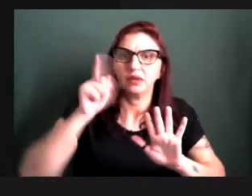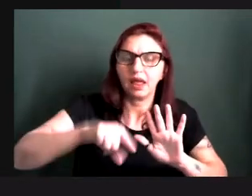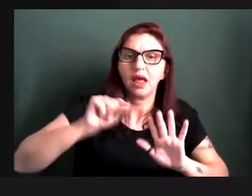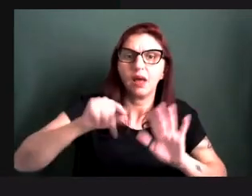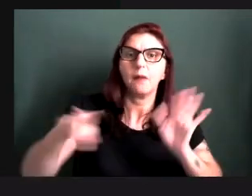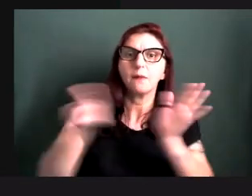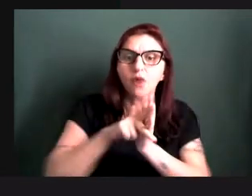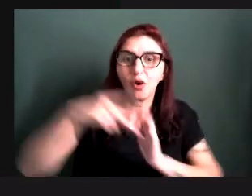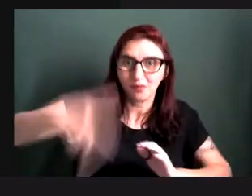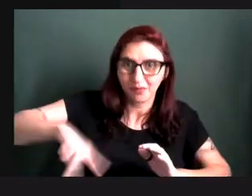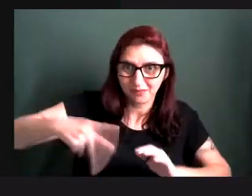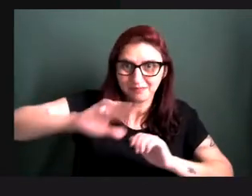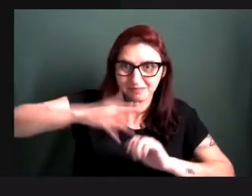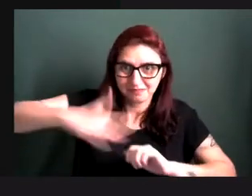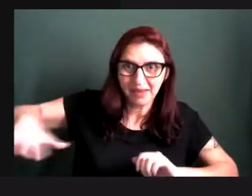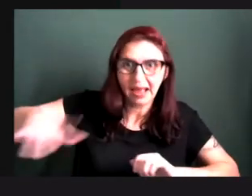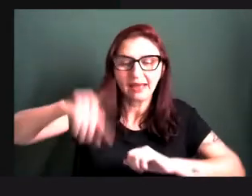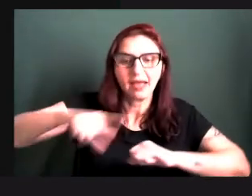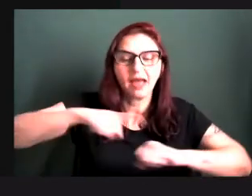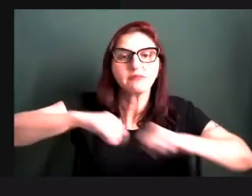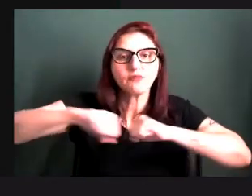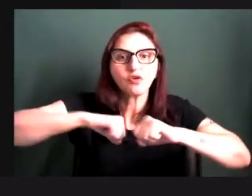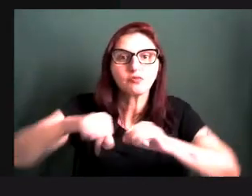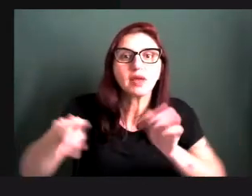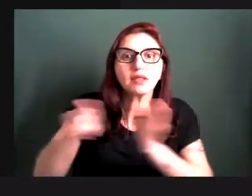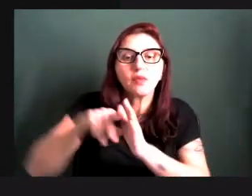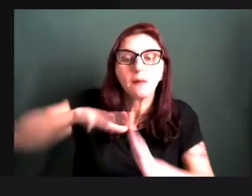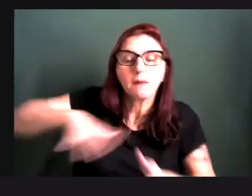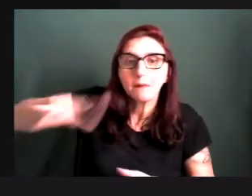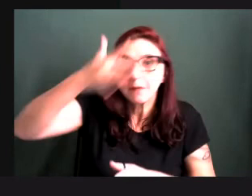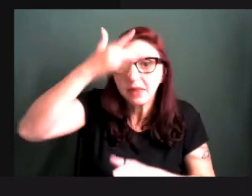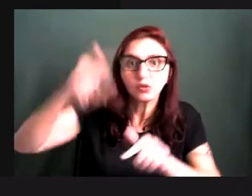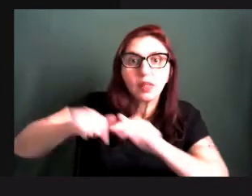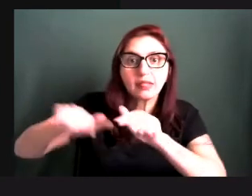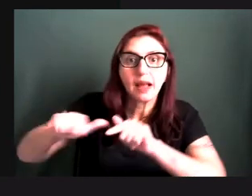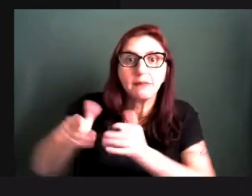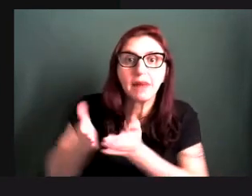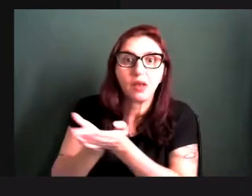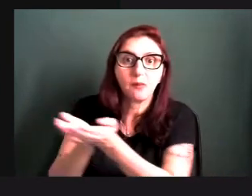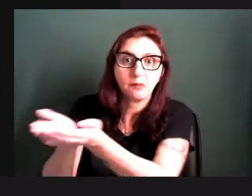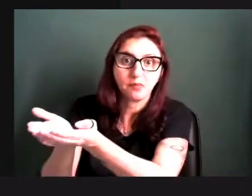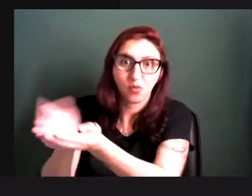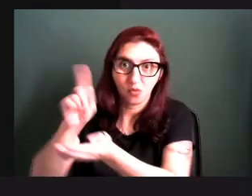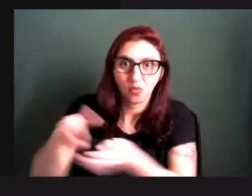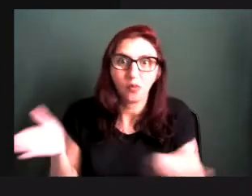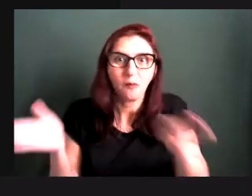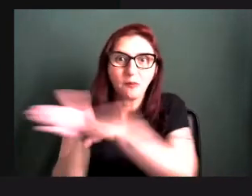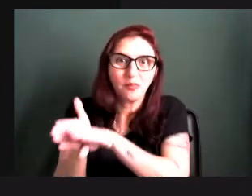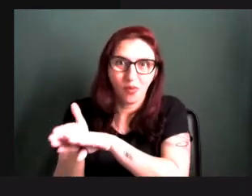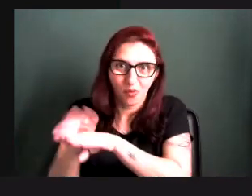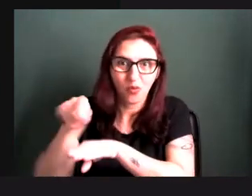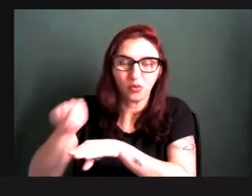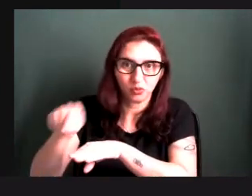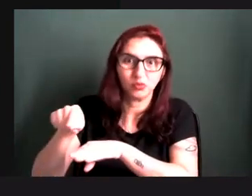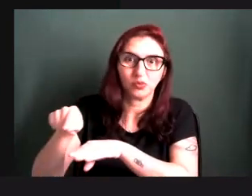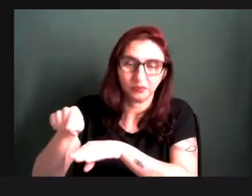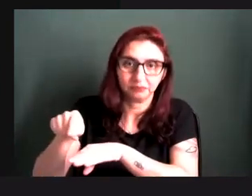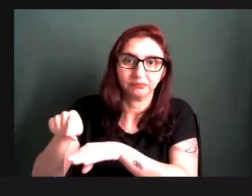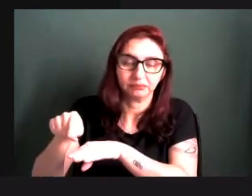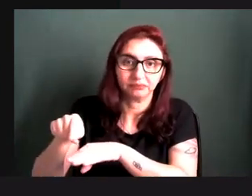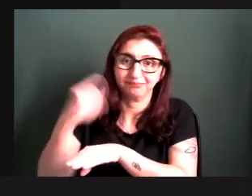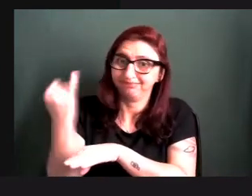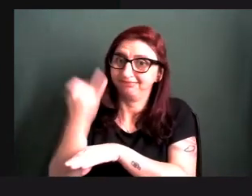movimento de petroleiros, é movimento do pessoal que trabalha nos portos, nos portuários, é muito importante que aqui é uma região portuária e se faz importante